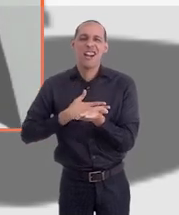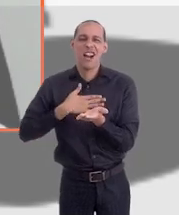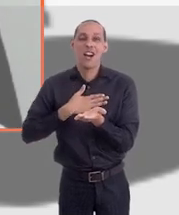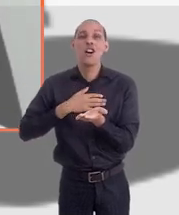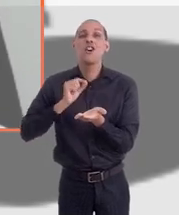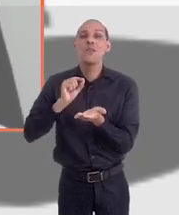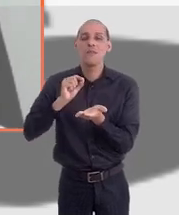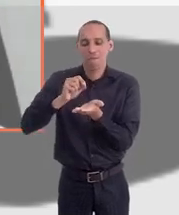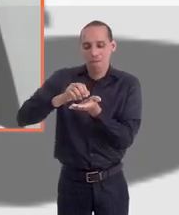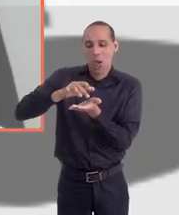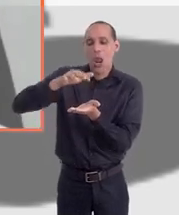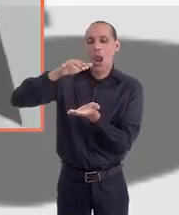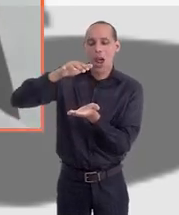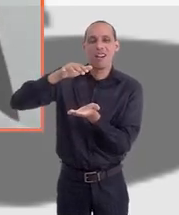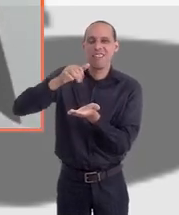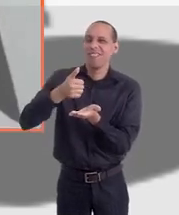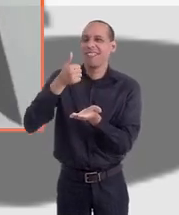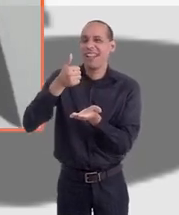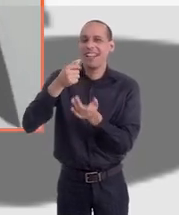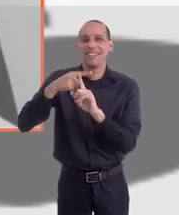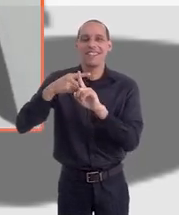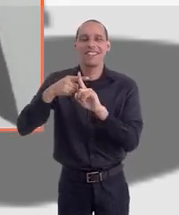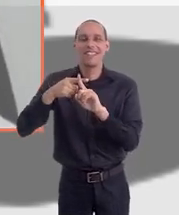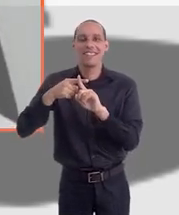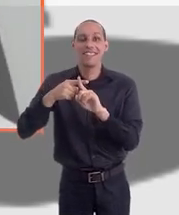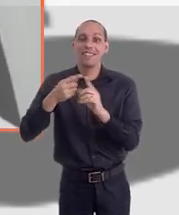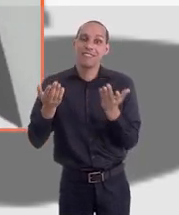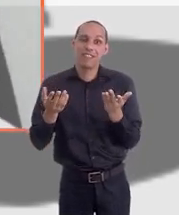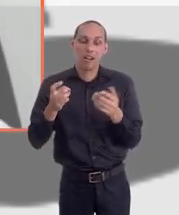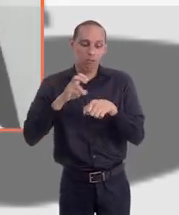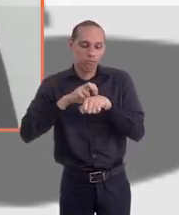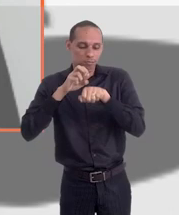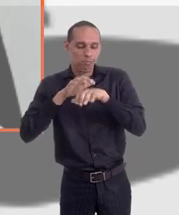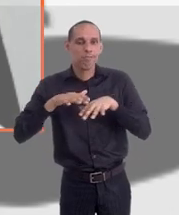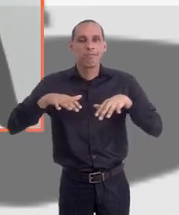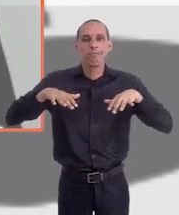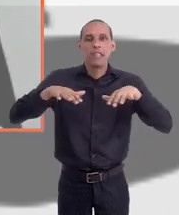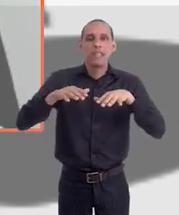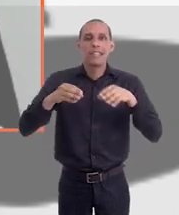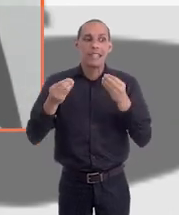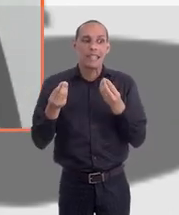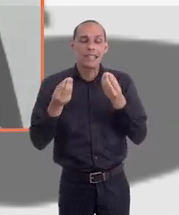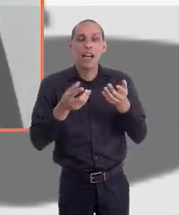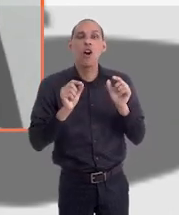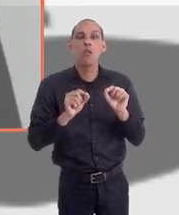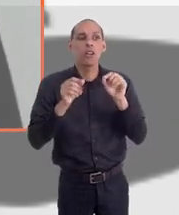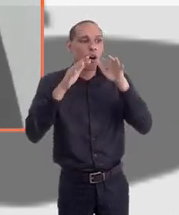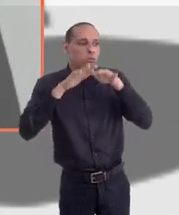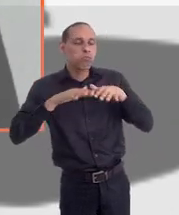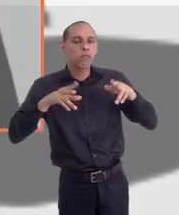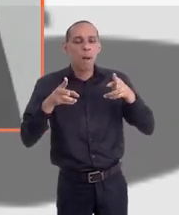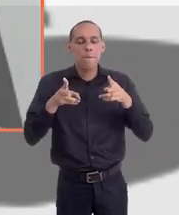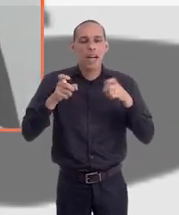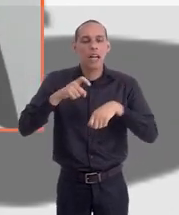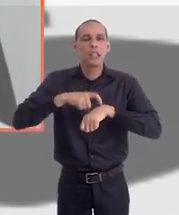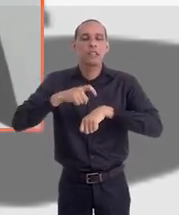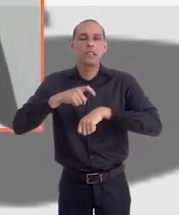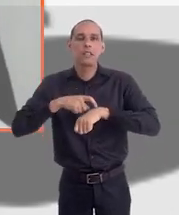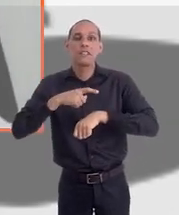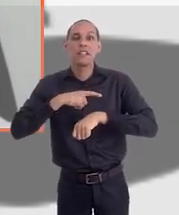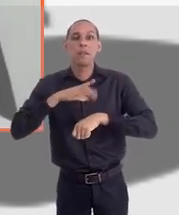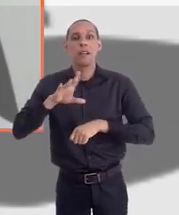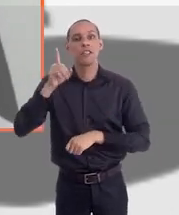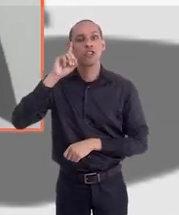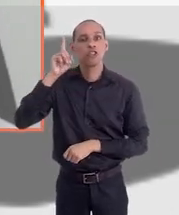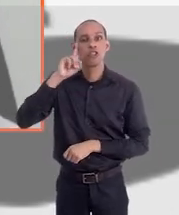assistir do ponto de vista que está meio cheio. Então, a situação da pandemia trouxe uma noção de tempo para as pessoas que muitas das